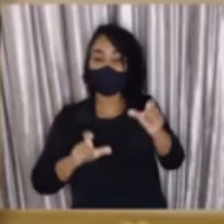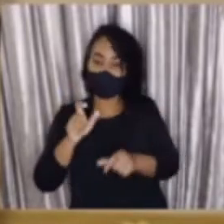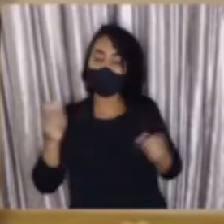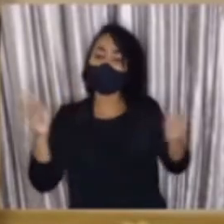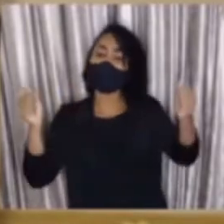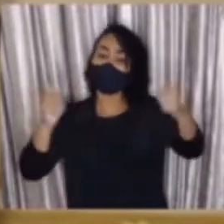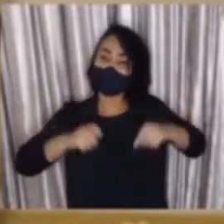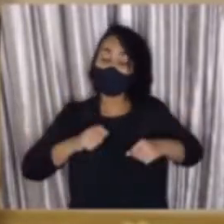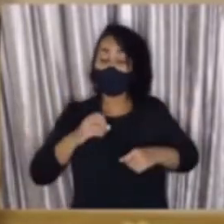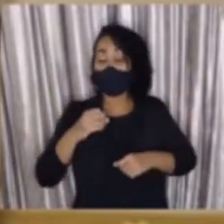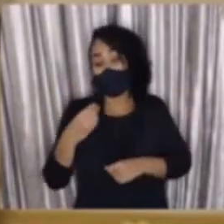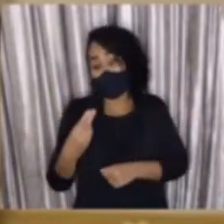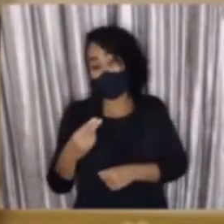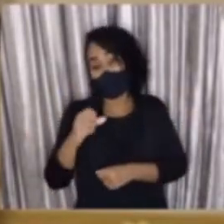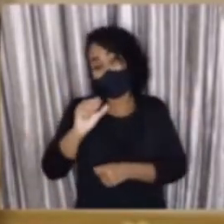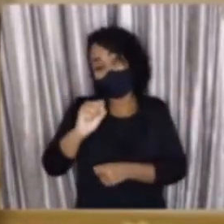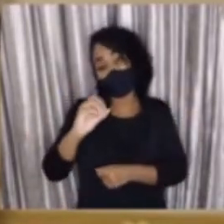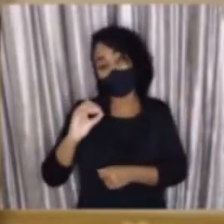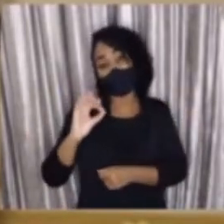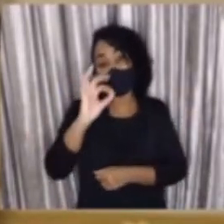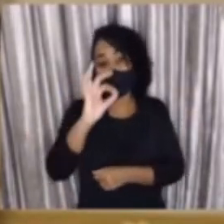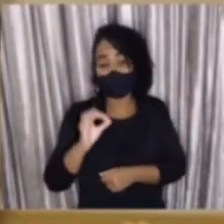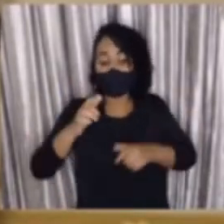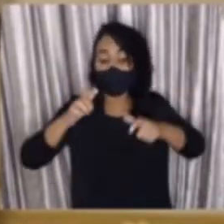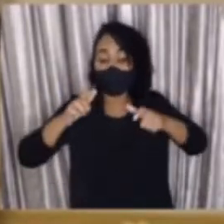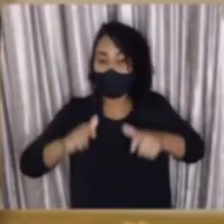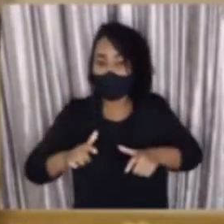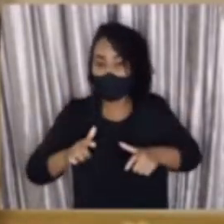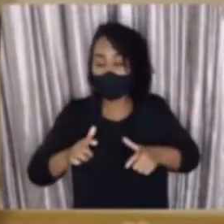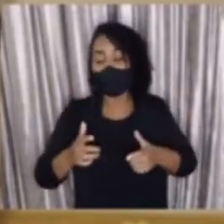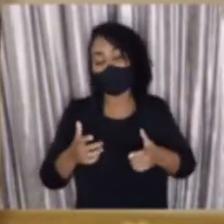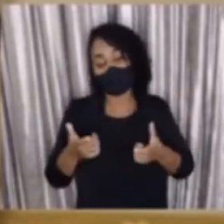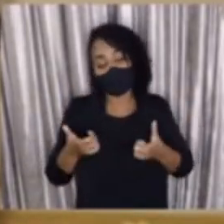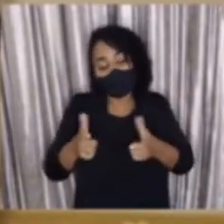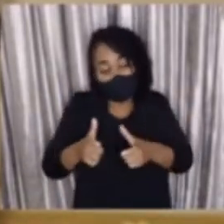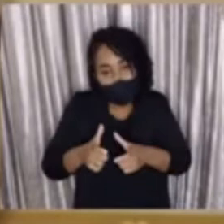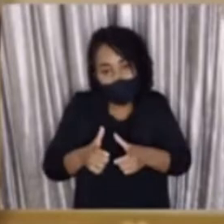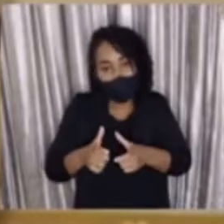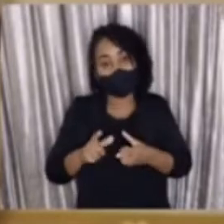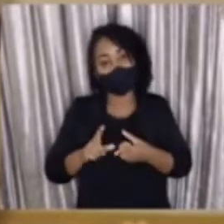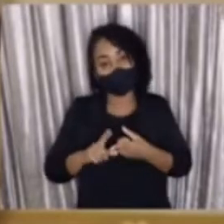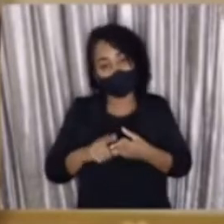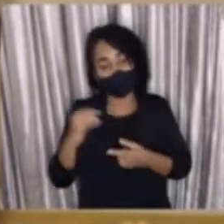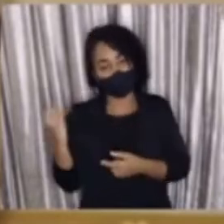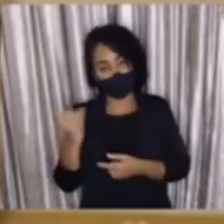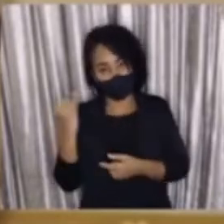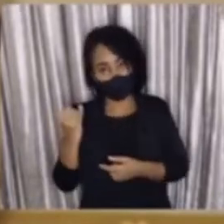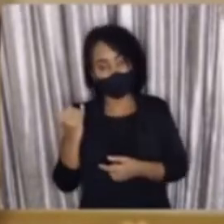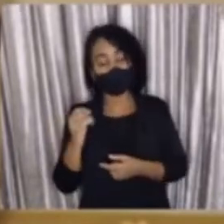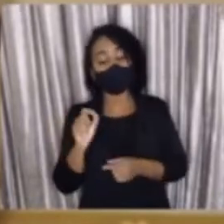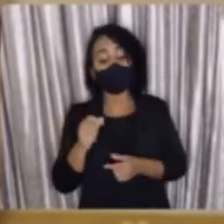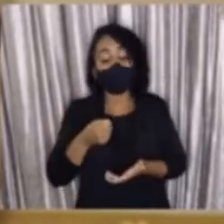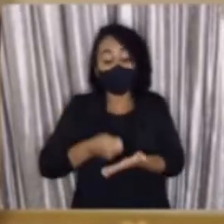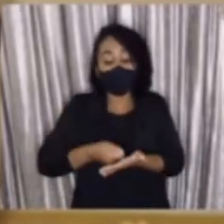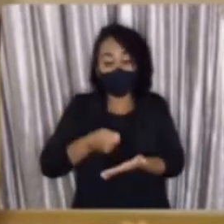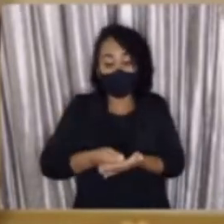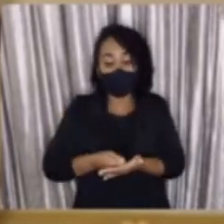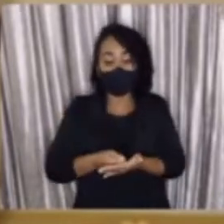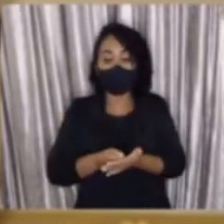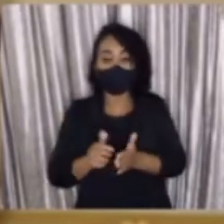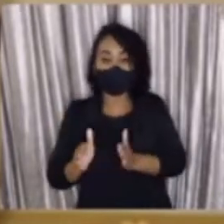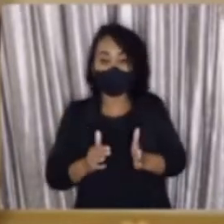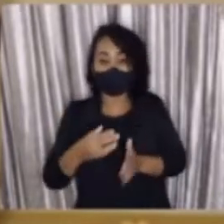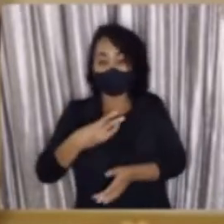pessoas ou 80% da capacidade do espaço, o que for menor. E é importante também que será exigido,